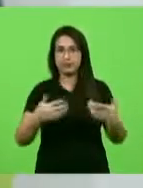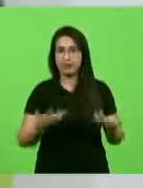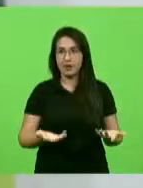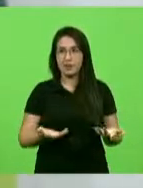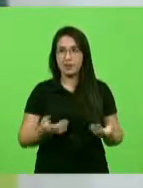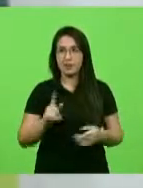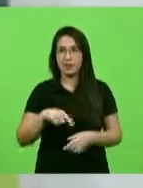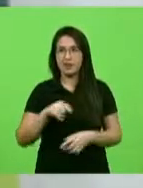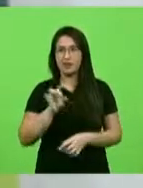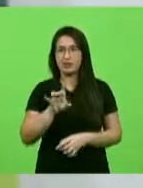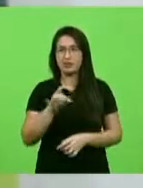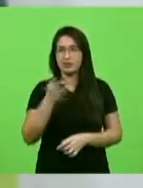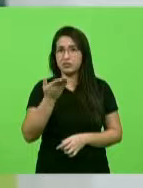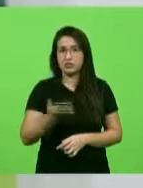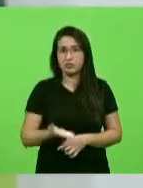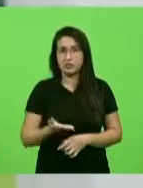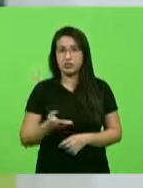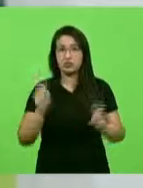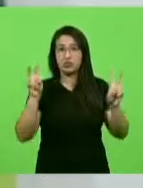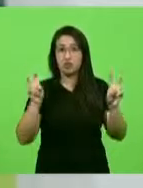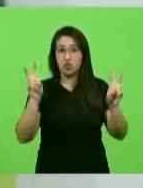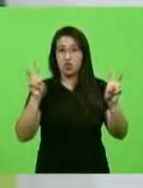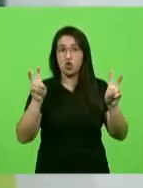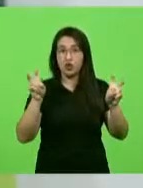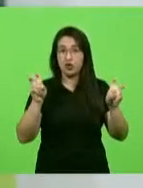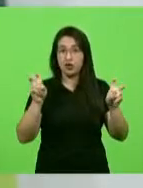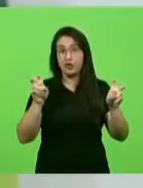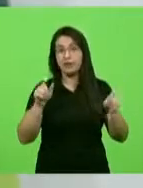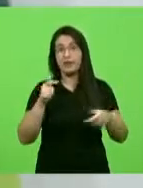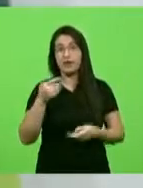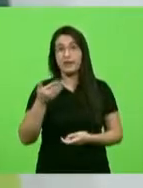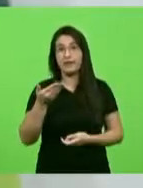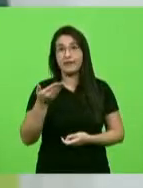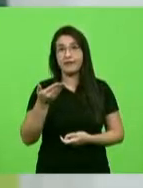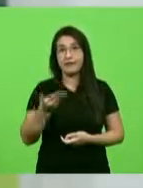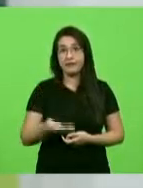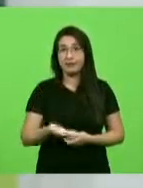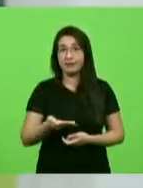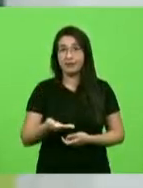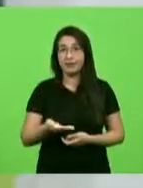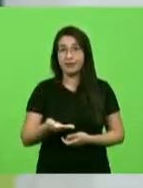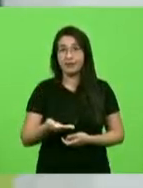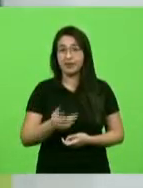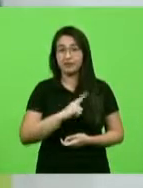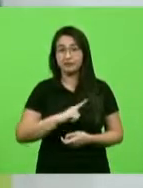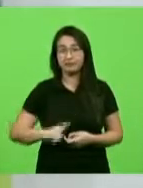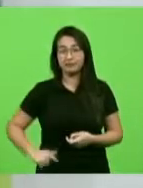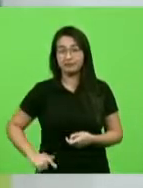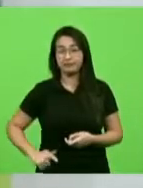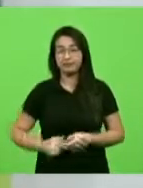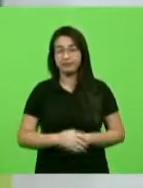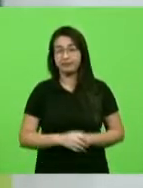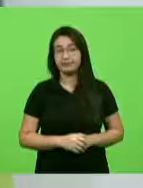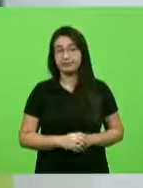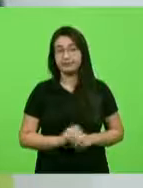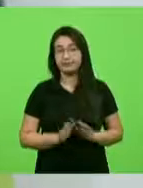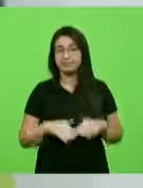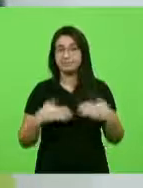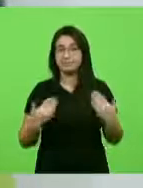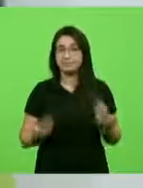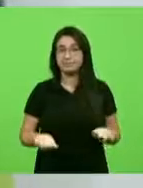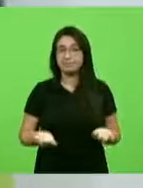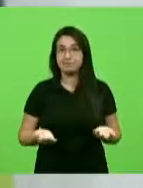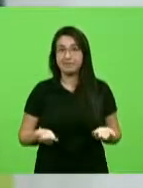que os assuntos que são tratados pelo governo. Enfim, se